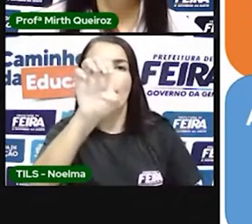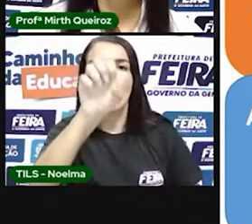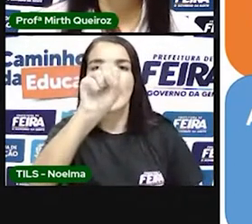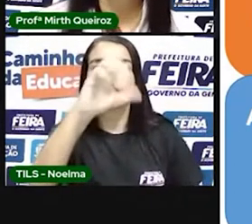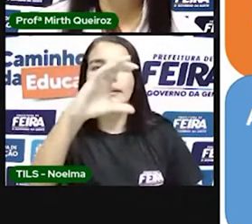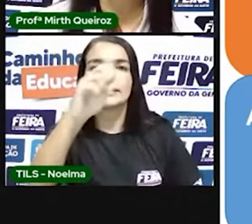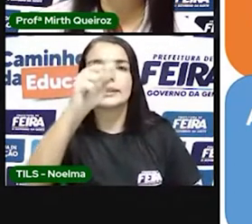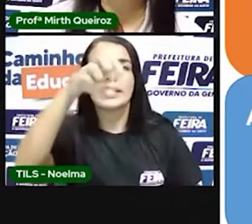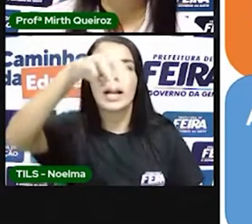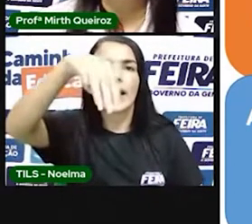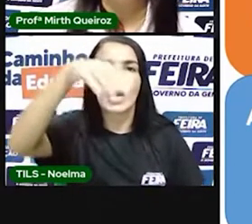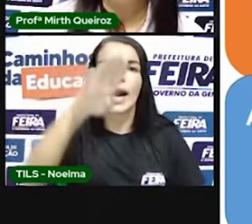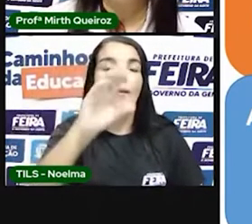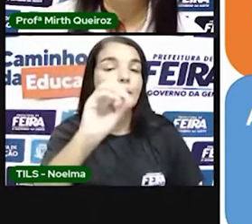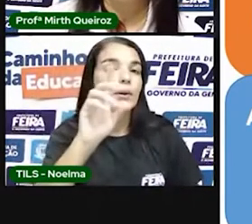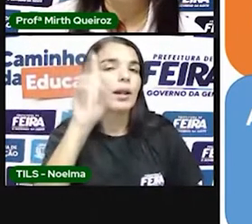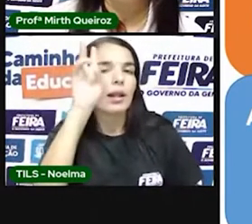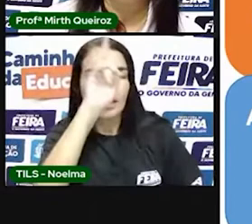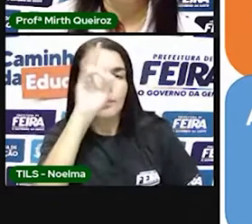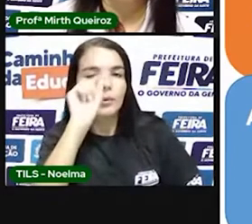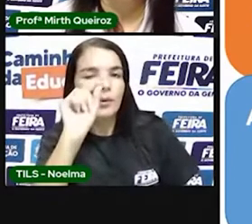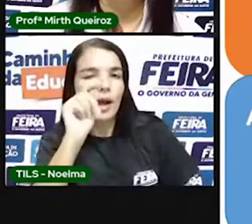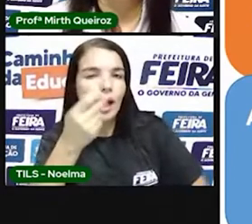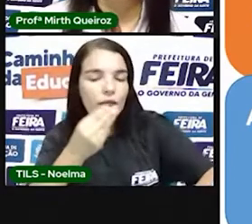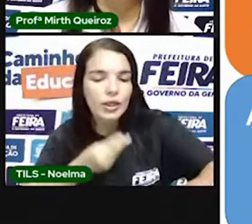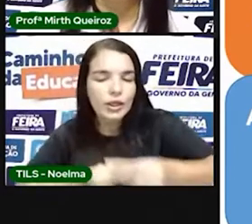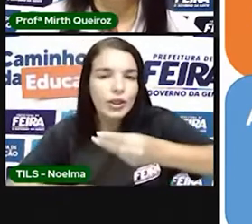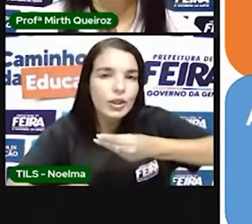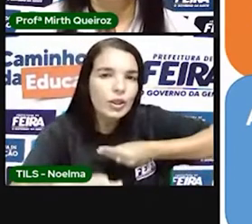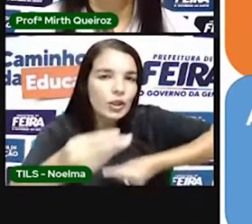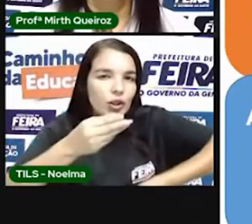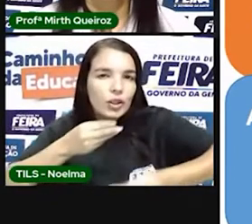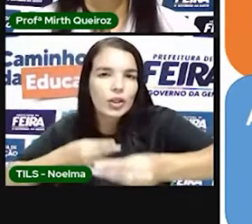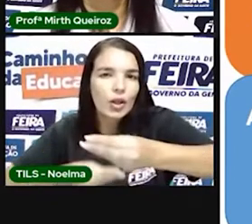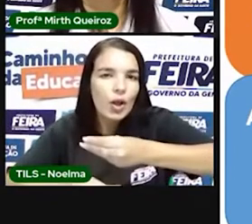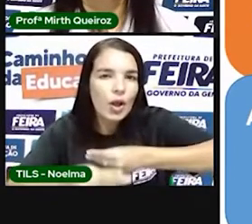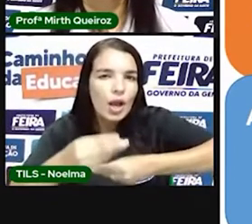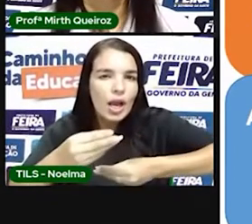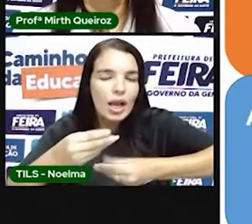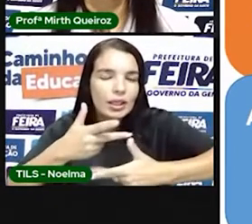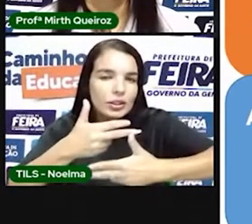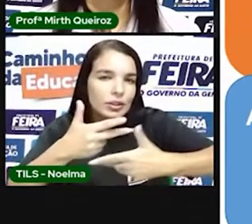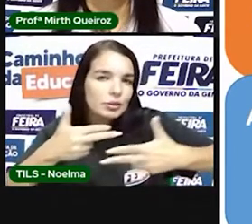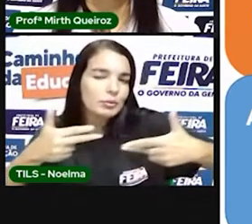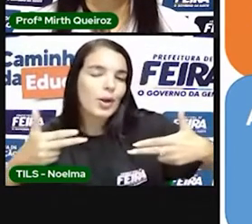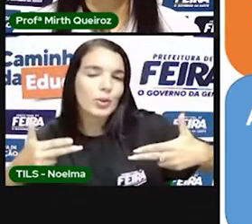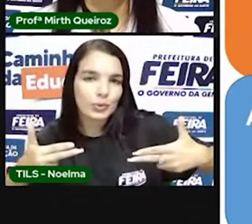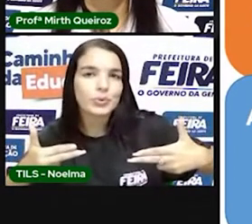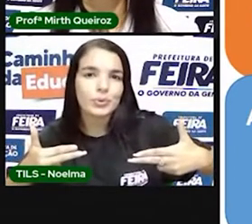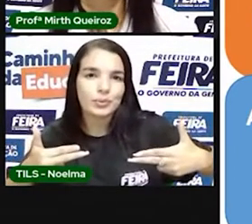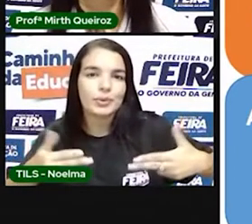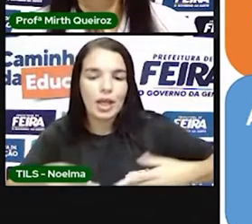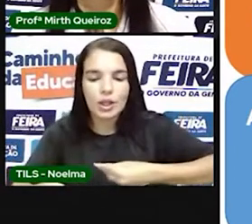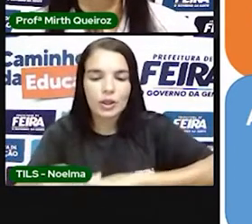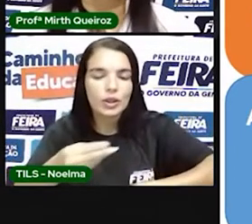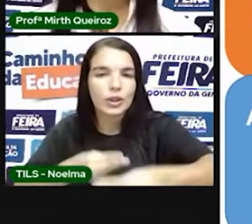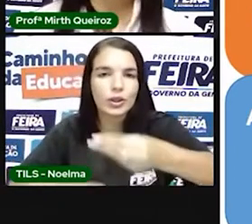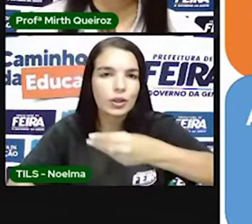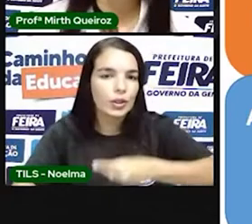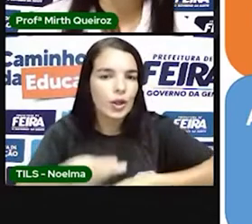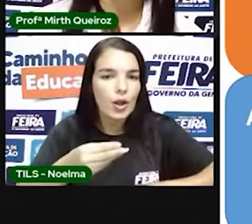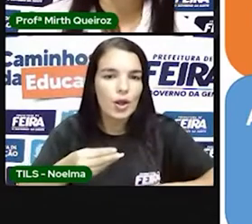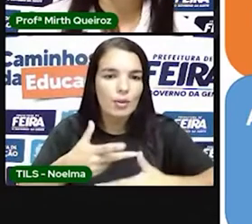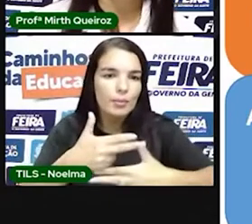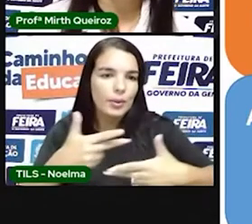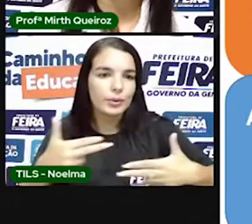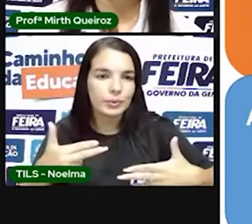Escambo é troca de mercadoria, né? Então, é trocar produtos, um produto por outro